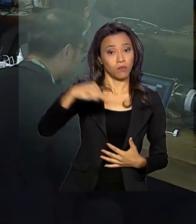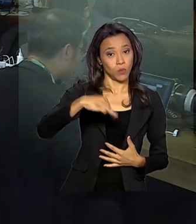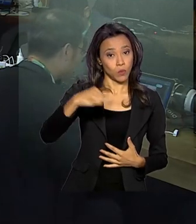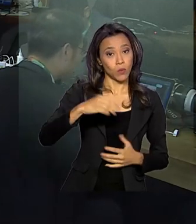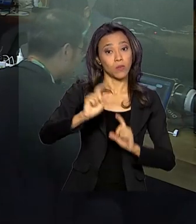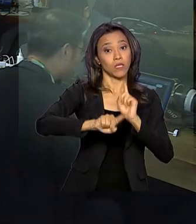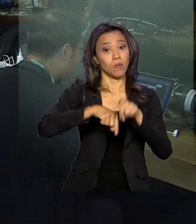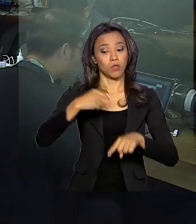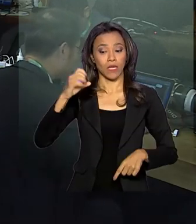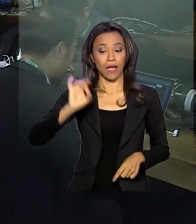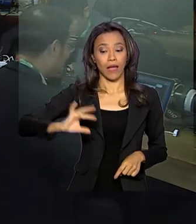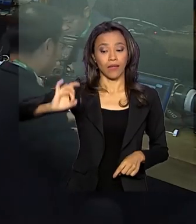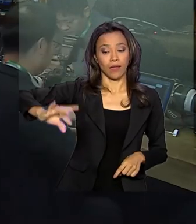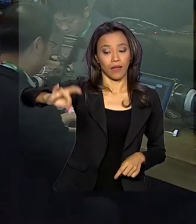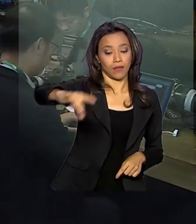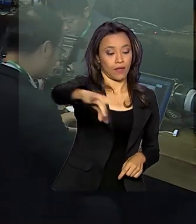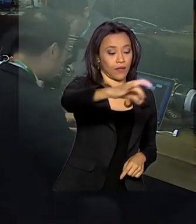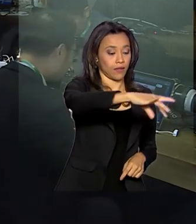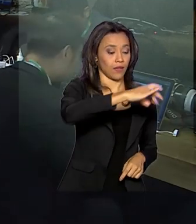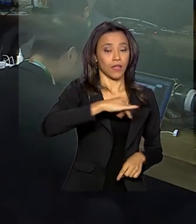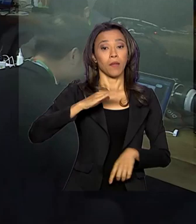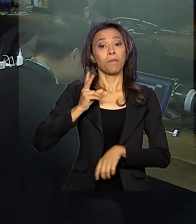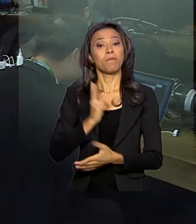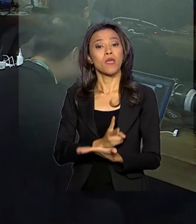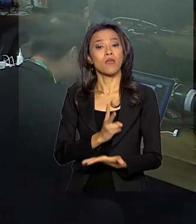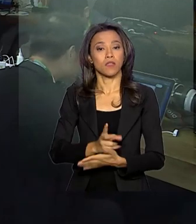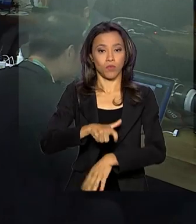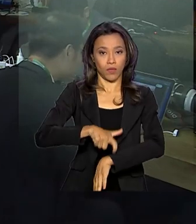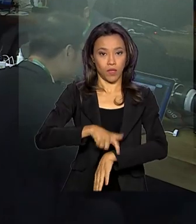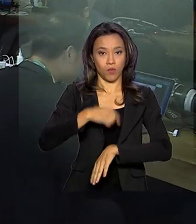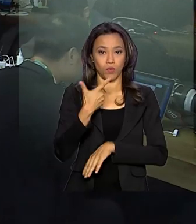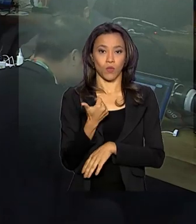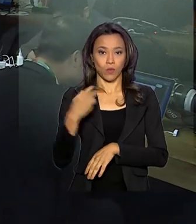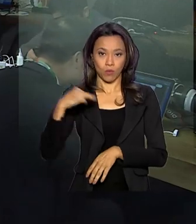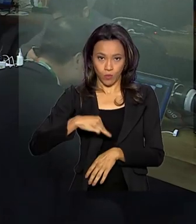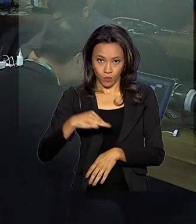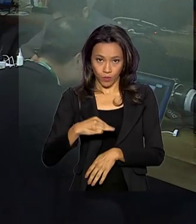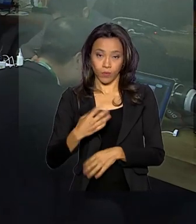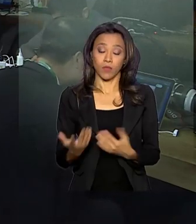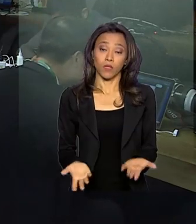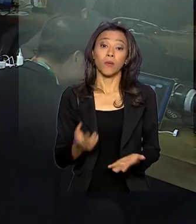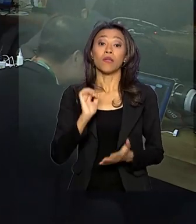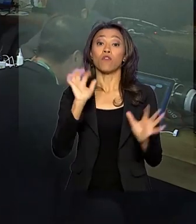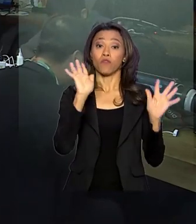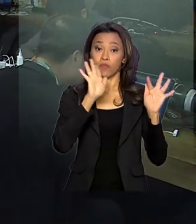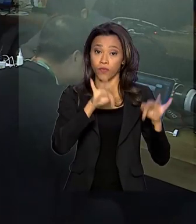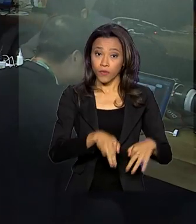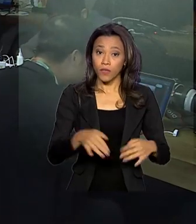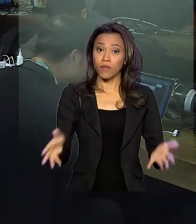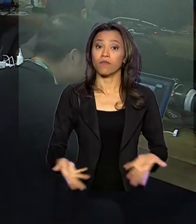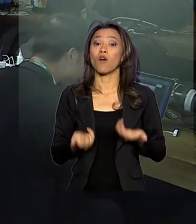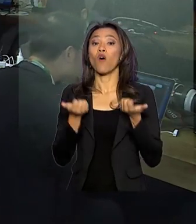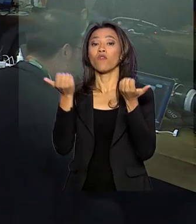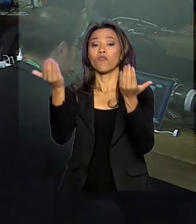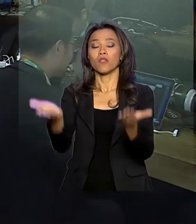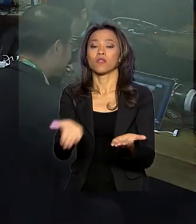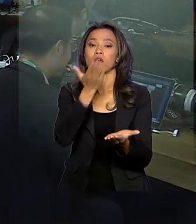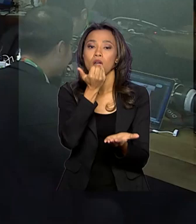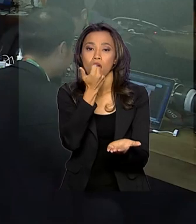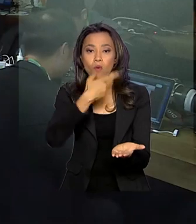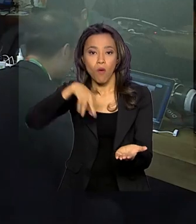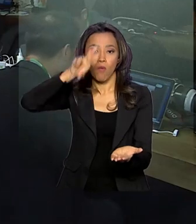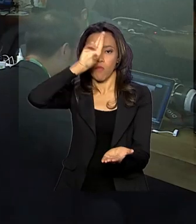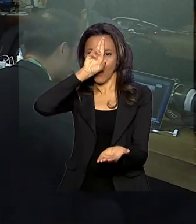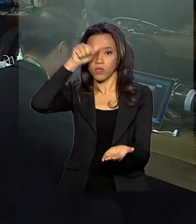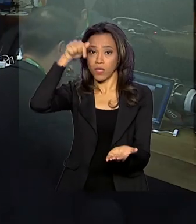quatro líderes também falam pelo mesmo tempo. Encerrando o encontro, vai ser oferecido um almoço para os líderes aqui no